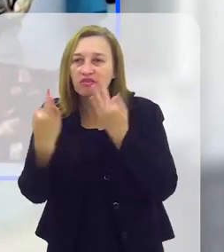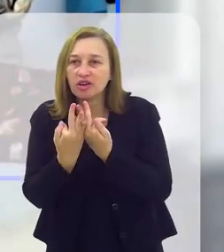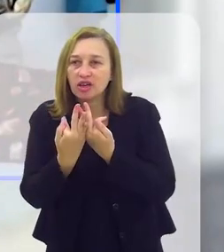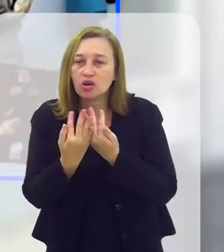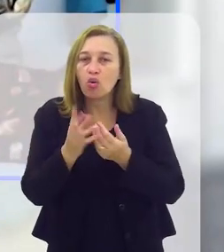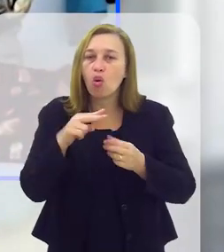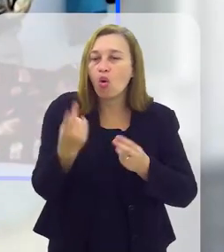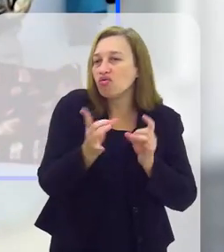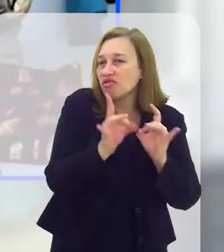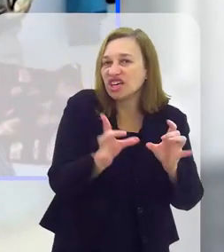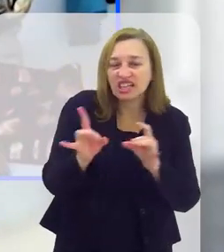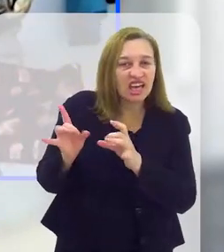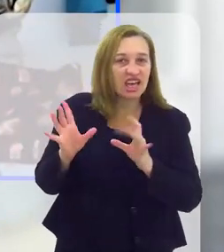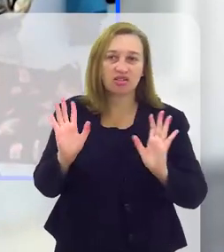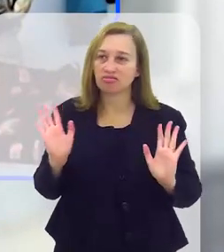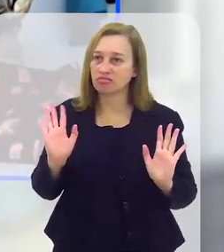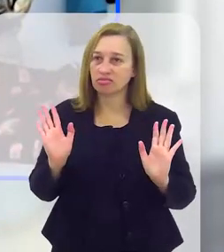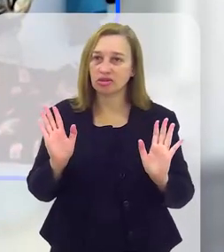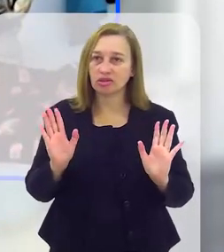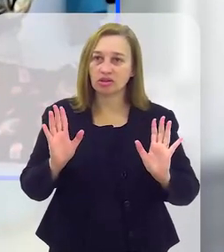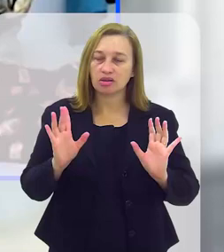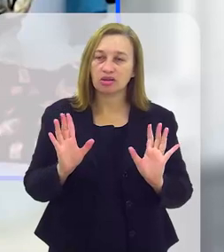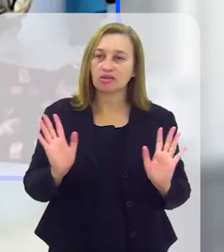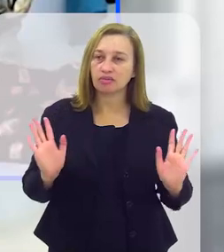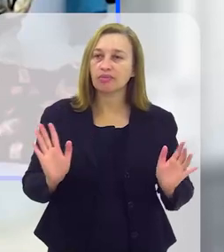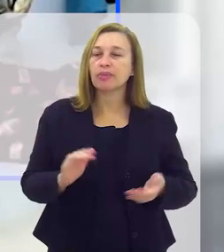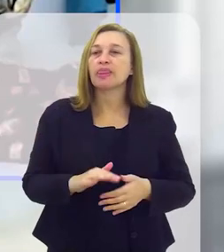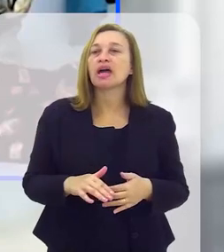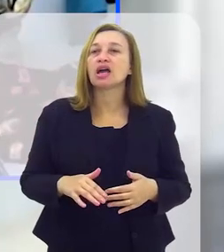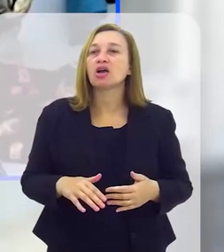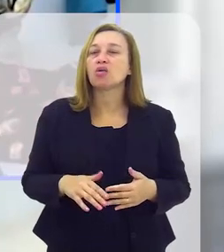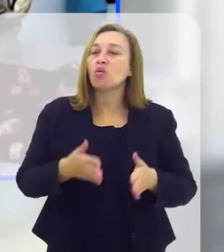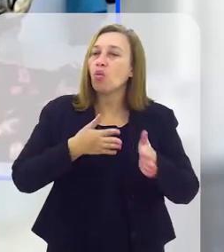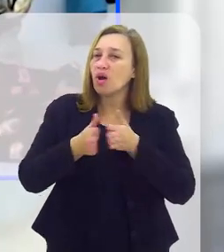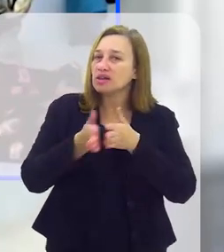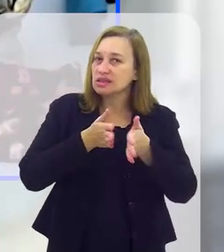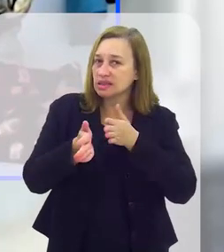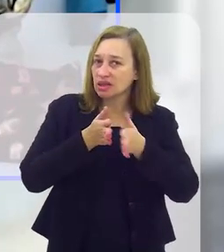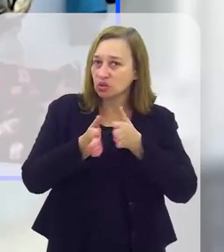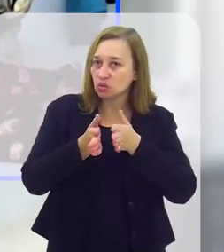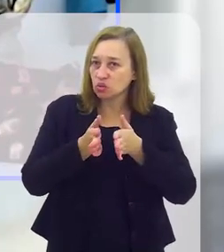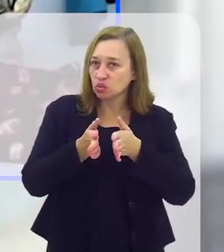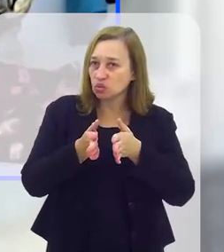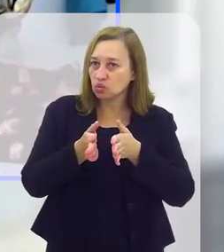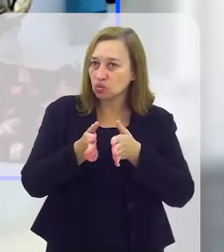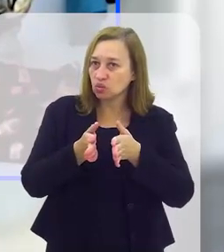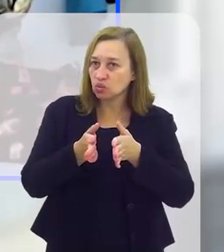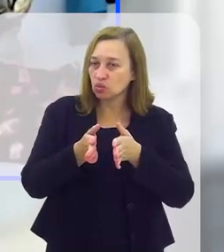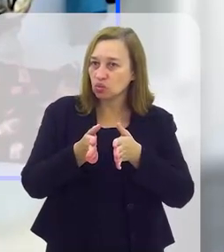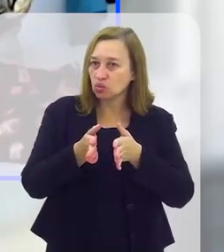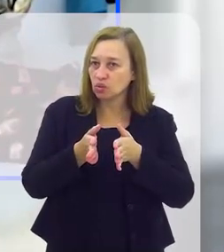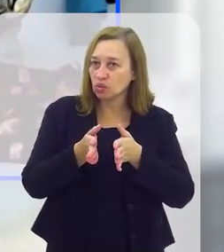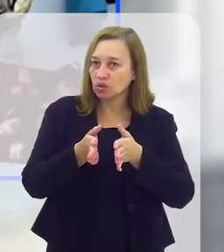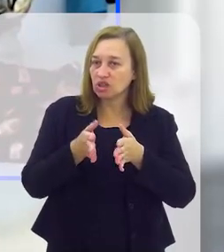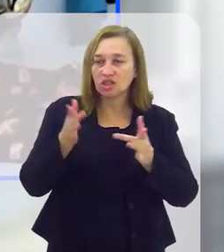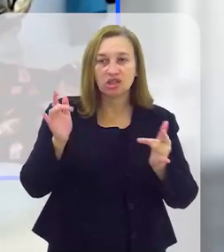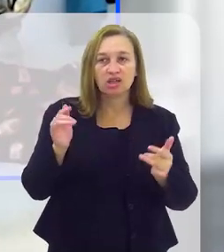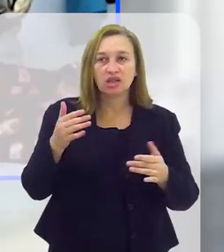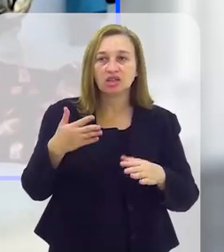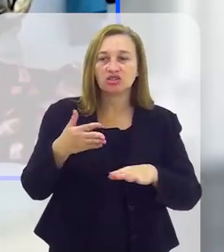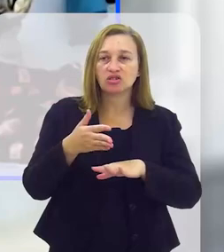melhor do que eu, ou guardaram, ou distribuíram para familiares, ou venderam, isso aí fica por conta dele, então